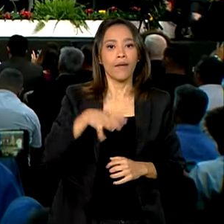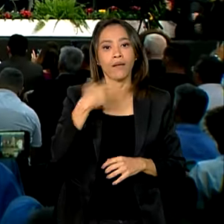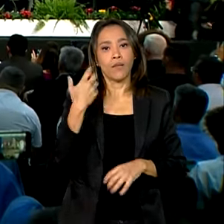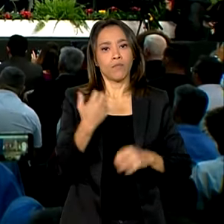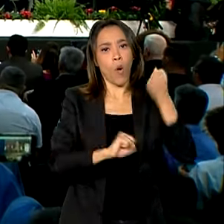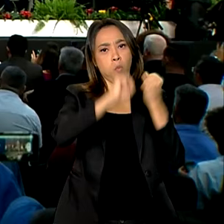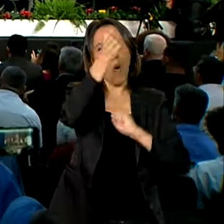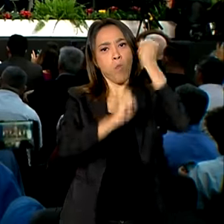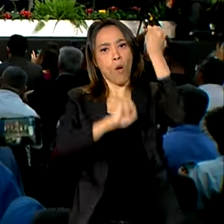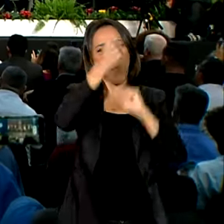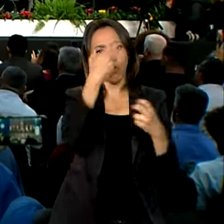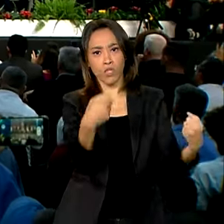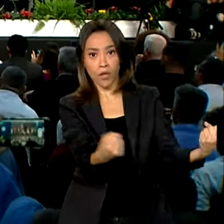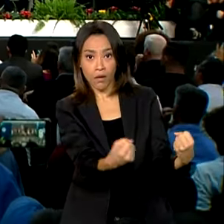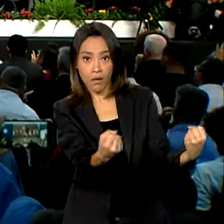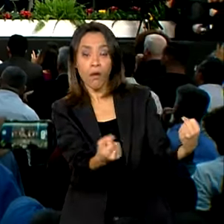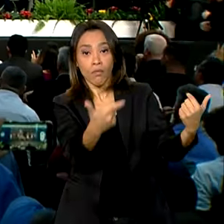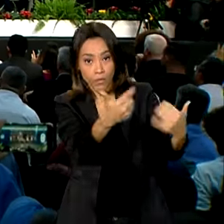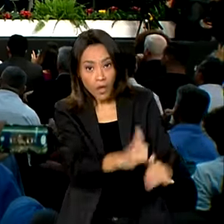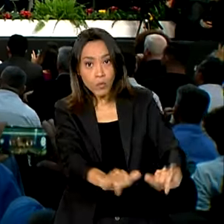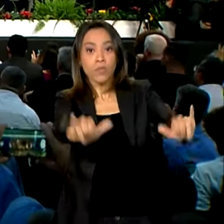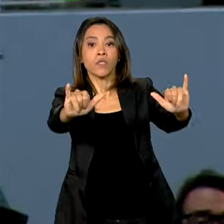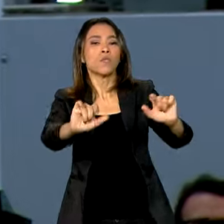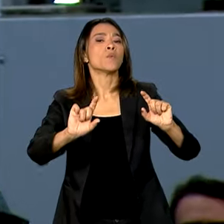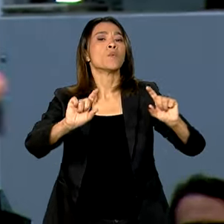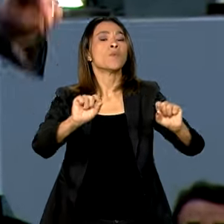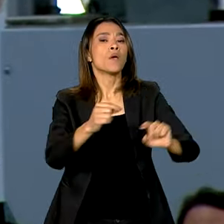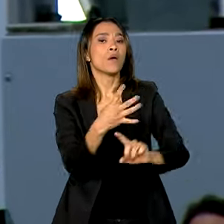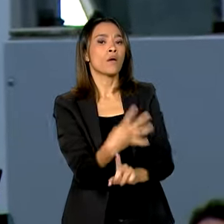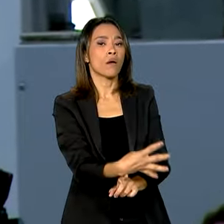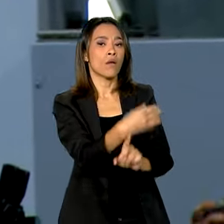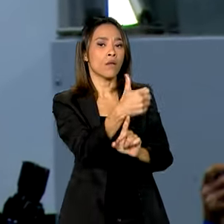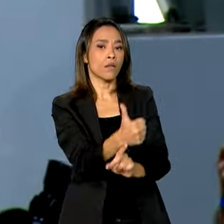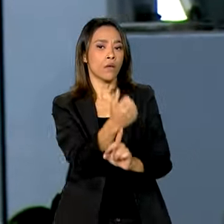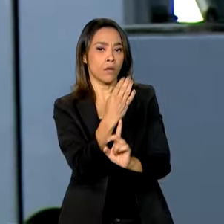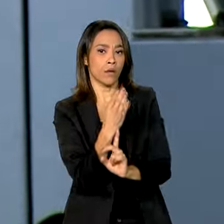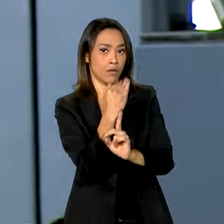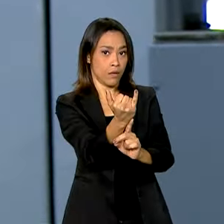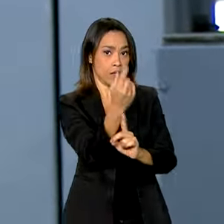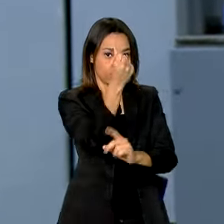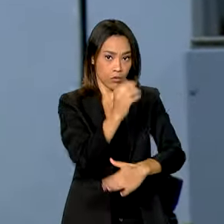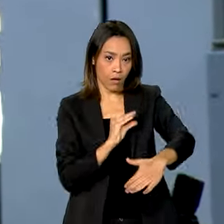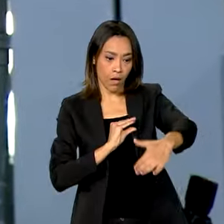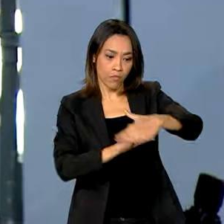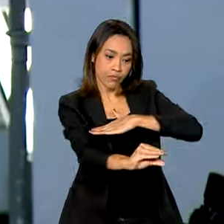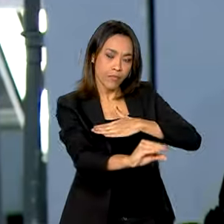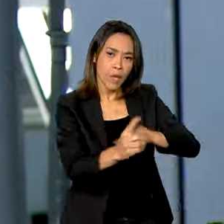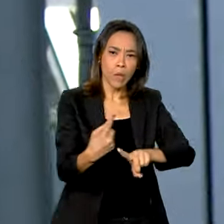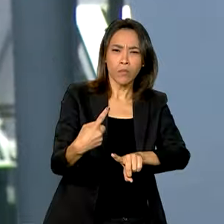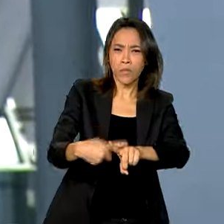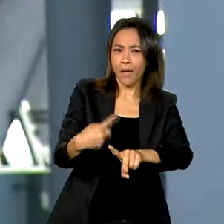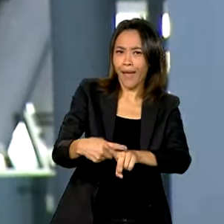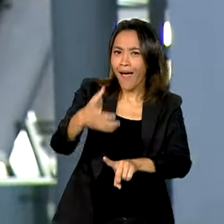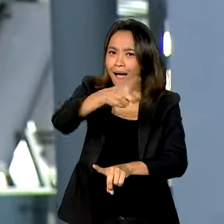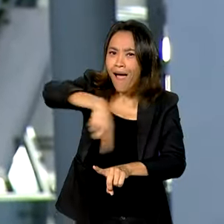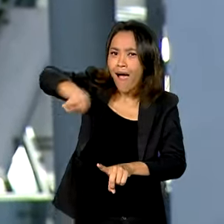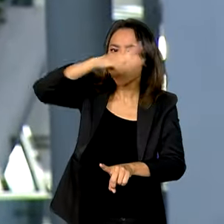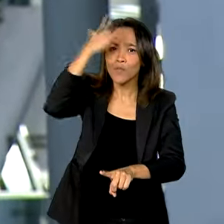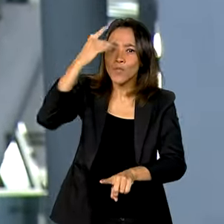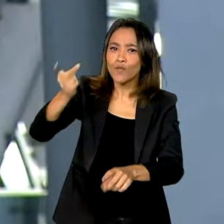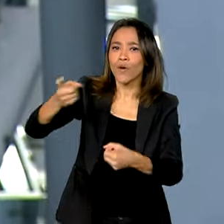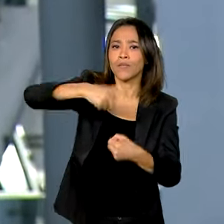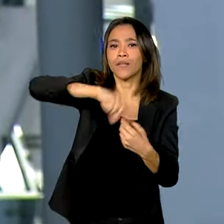está anunciando 41 bilhões de investimentos, porque as pessoas voltaram a